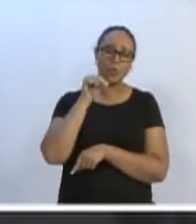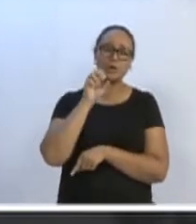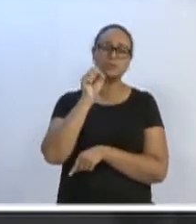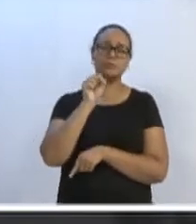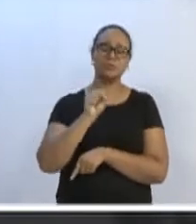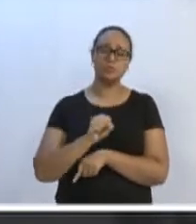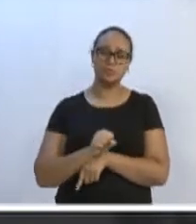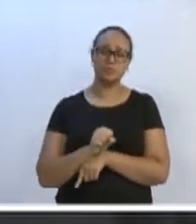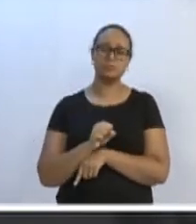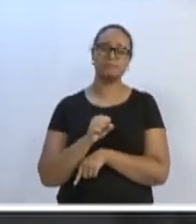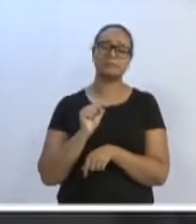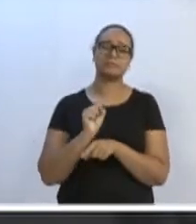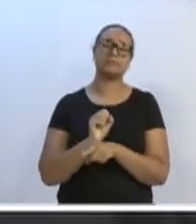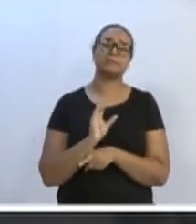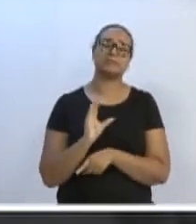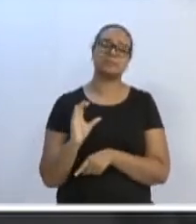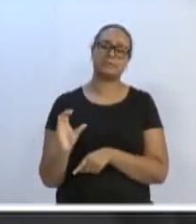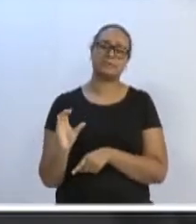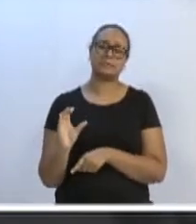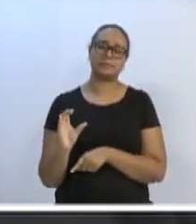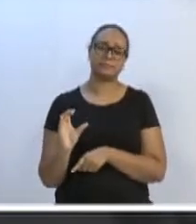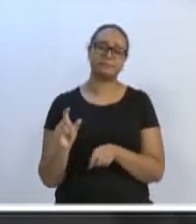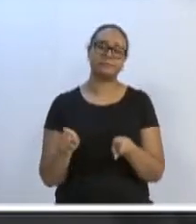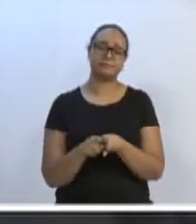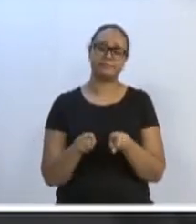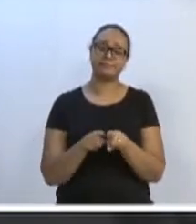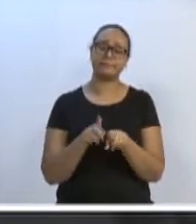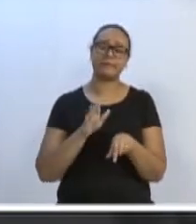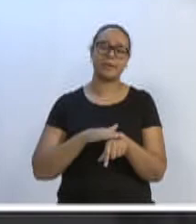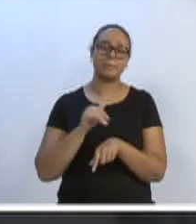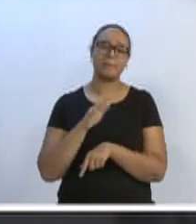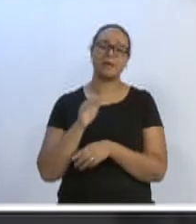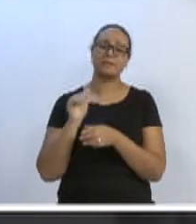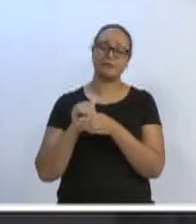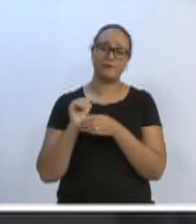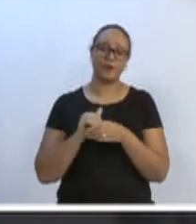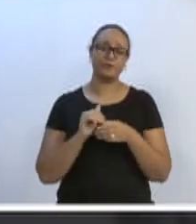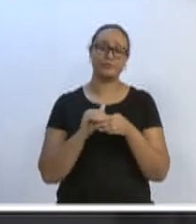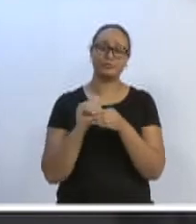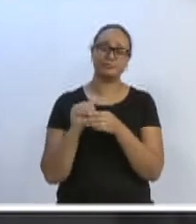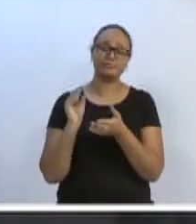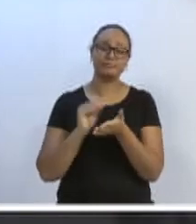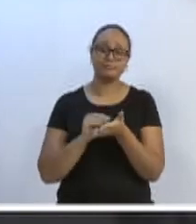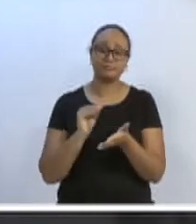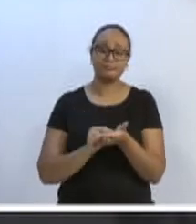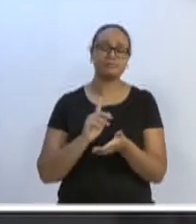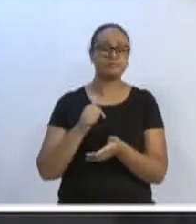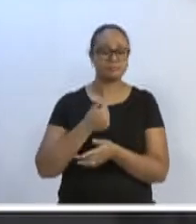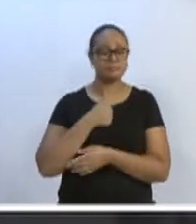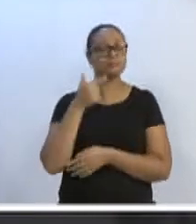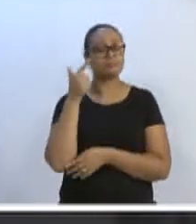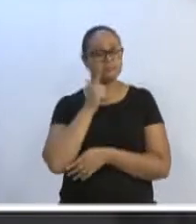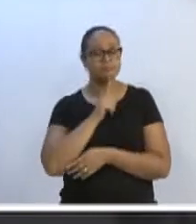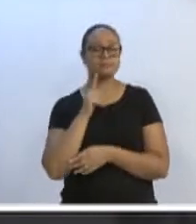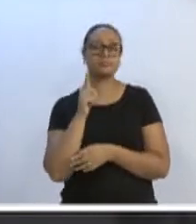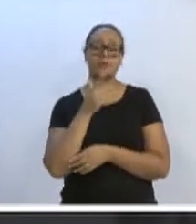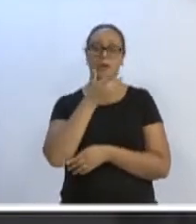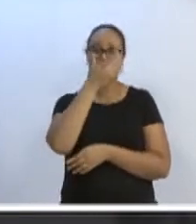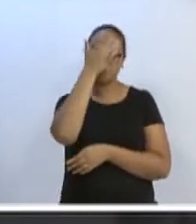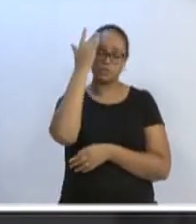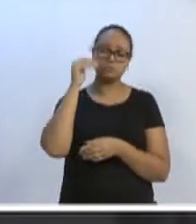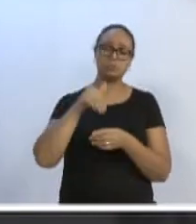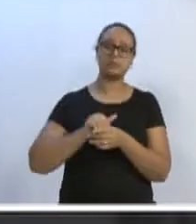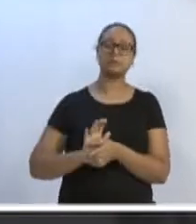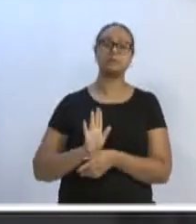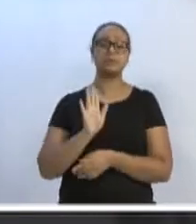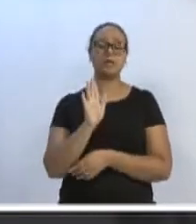de Santa Catarina acabam recebendo votos, enquanto que nós temos condições e temos candidatos aqui, em